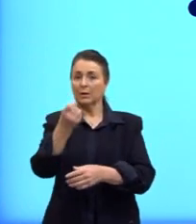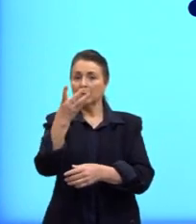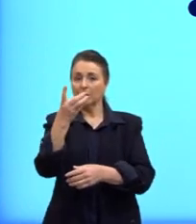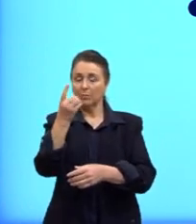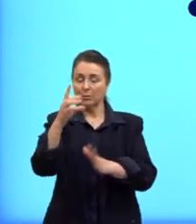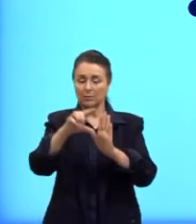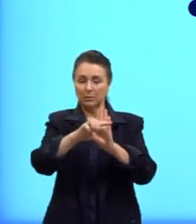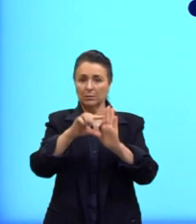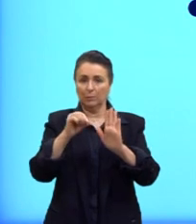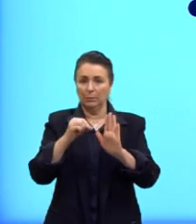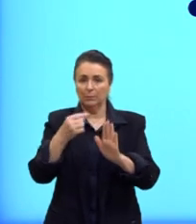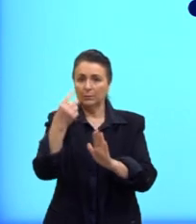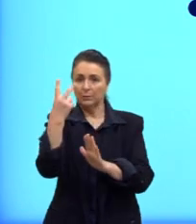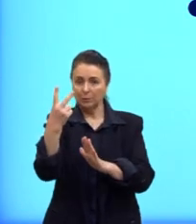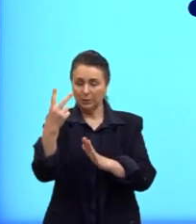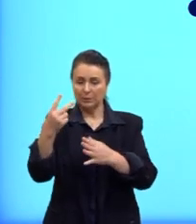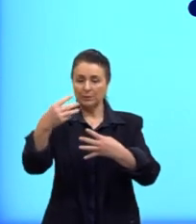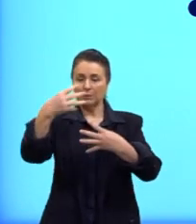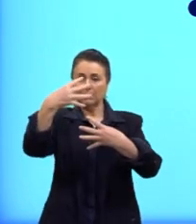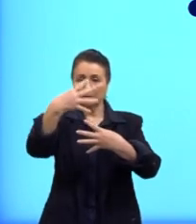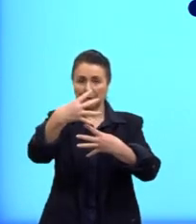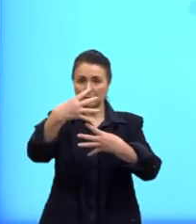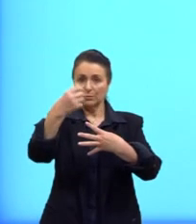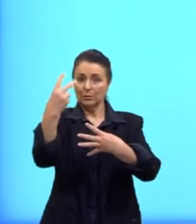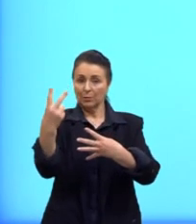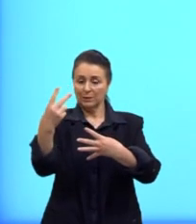sempre vai ter dois quartetos e dois tercetos.